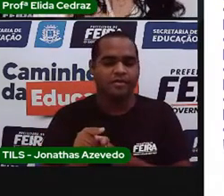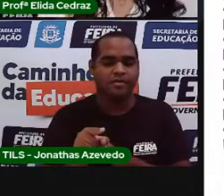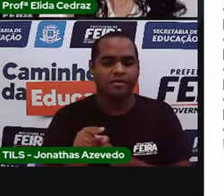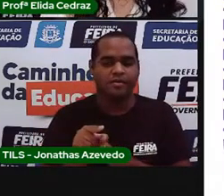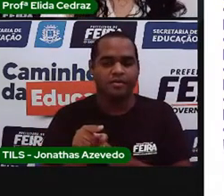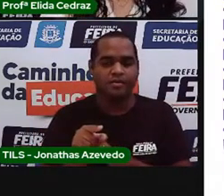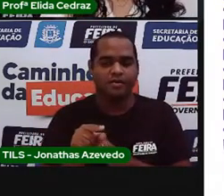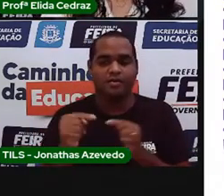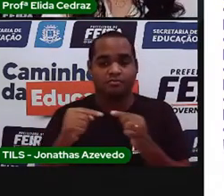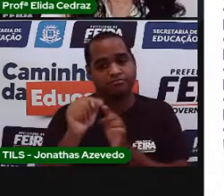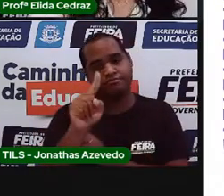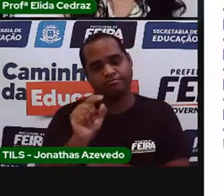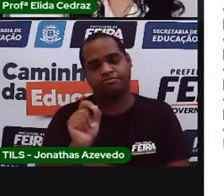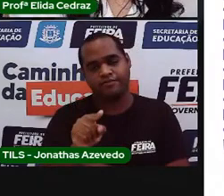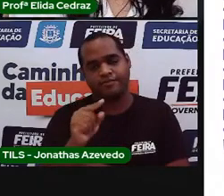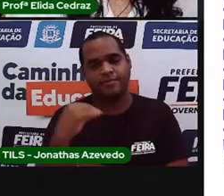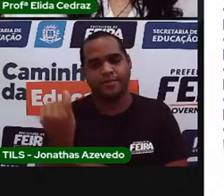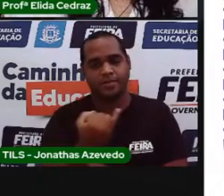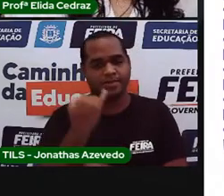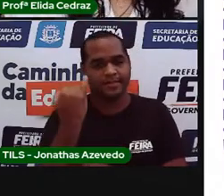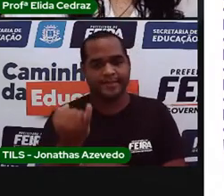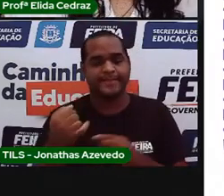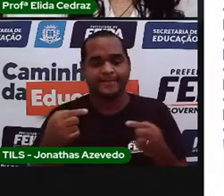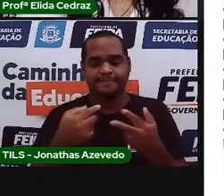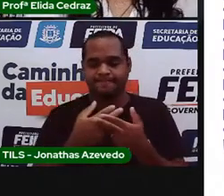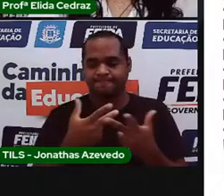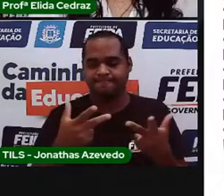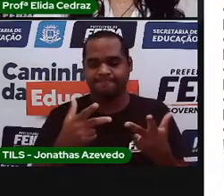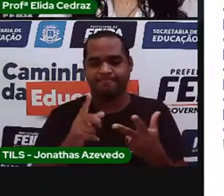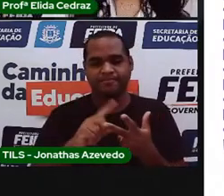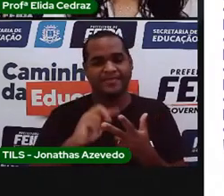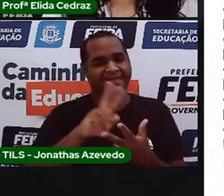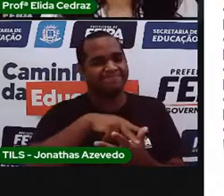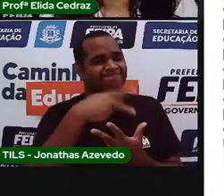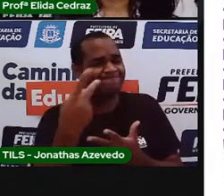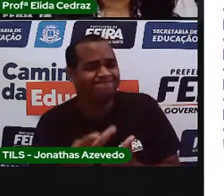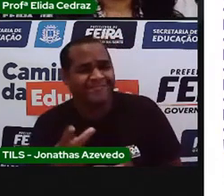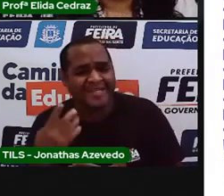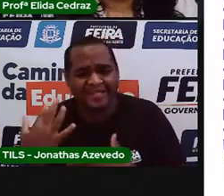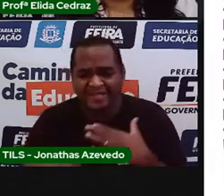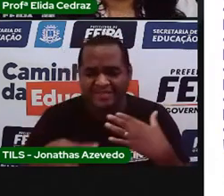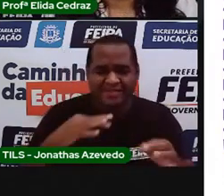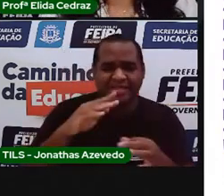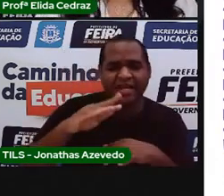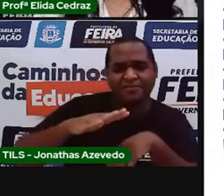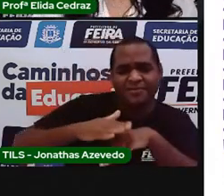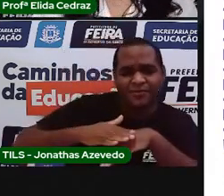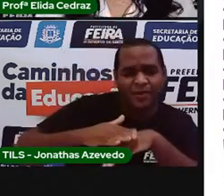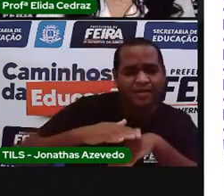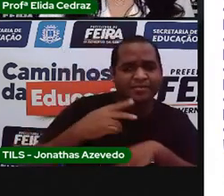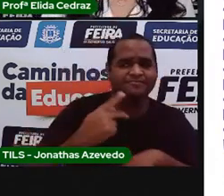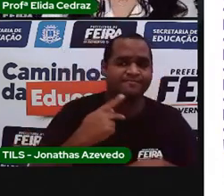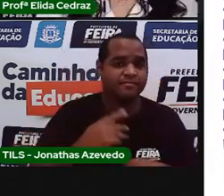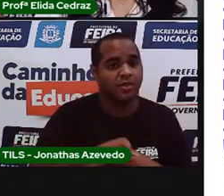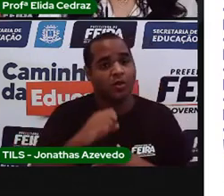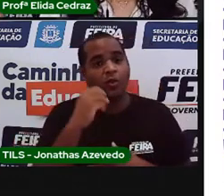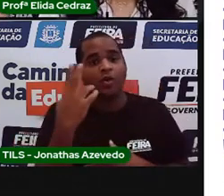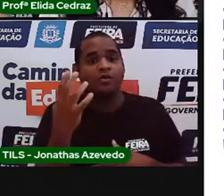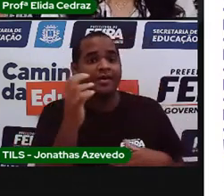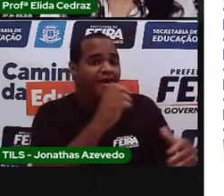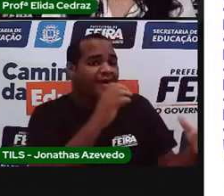exclamação. Quando você toma uma queda e grita, ai meu joelho! Ou